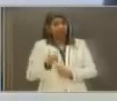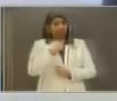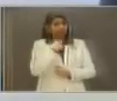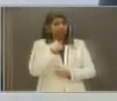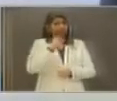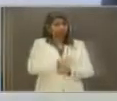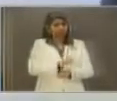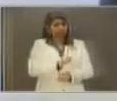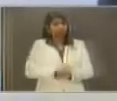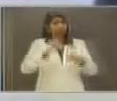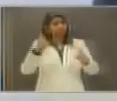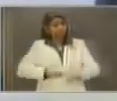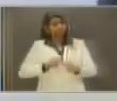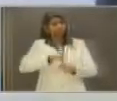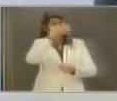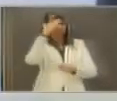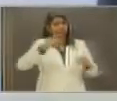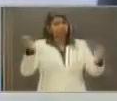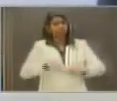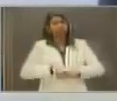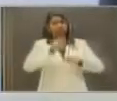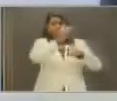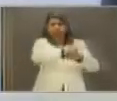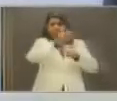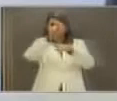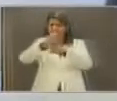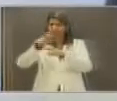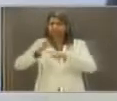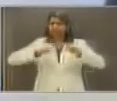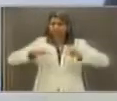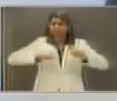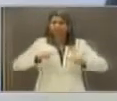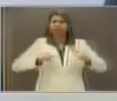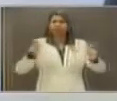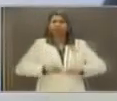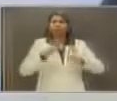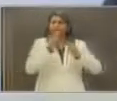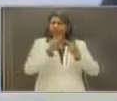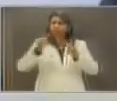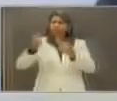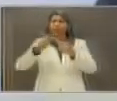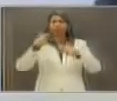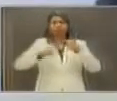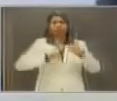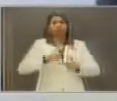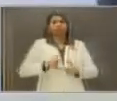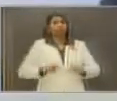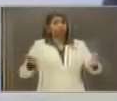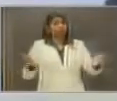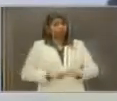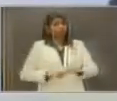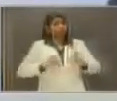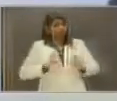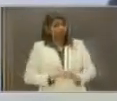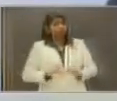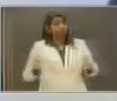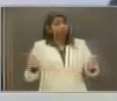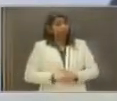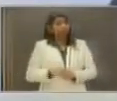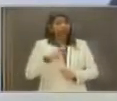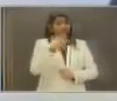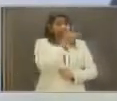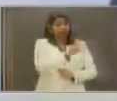possam ter o seu emprego, ter a busca do mercado de trabalho, é que pensamos nesse programa do qual chamamos de real em dobro, onde para cada real